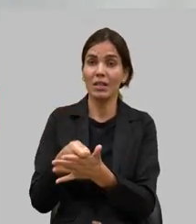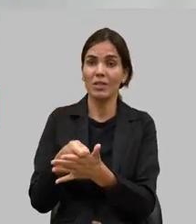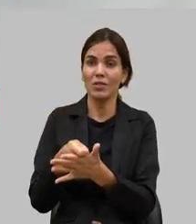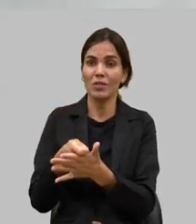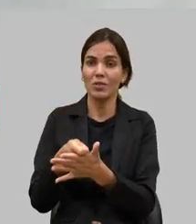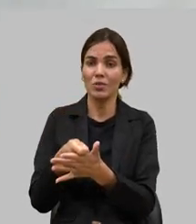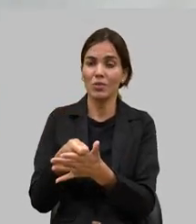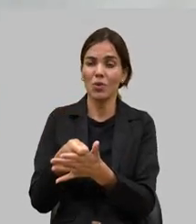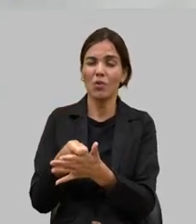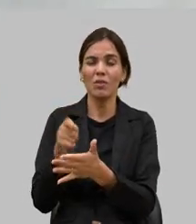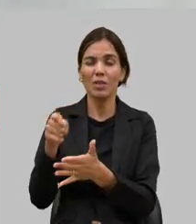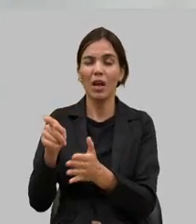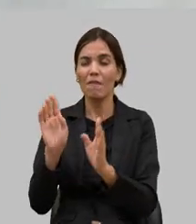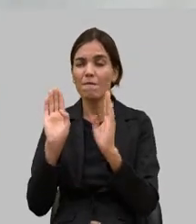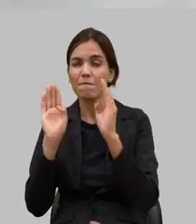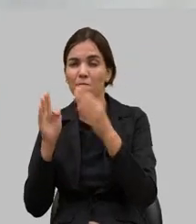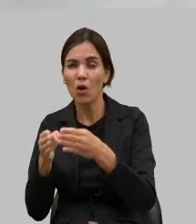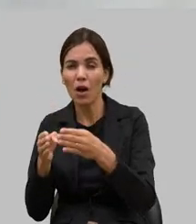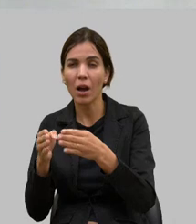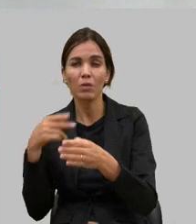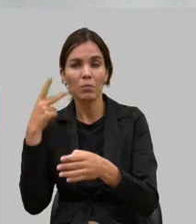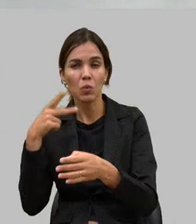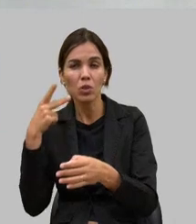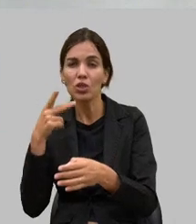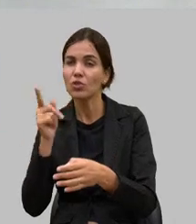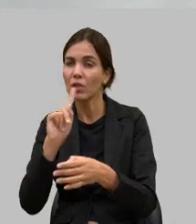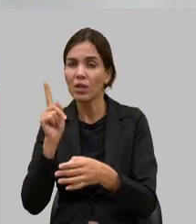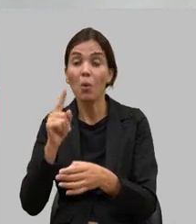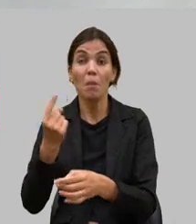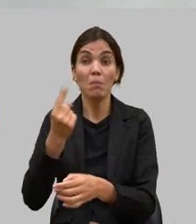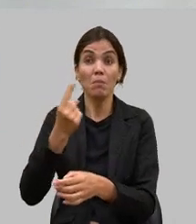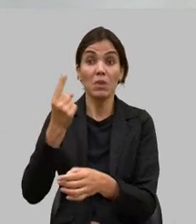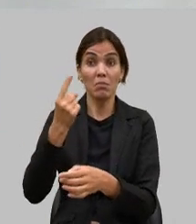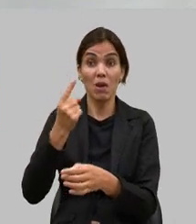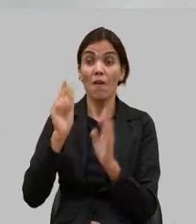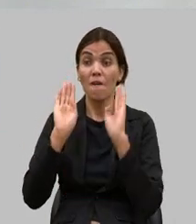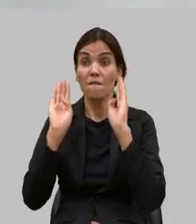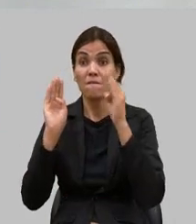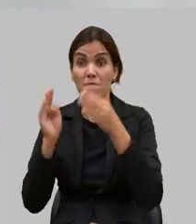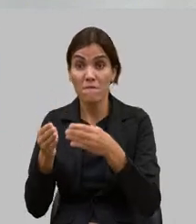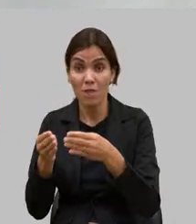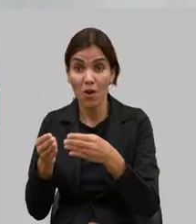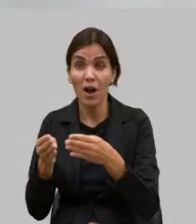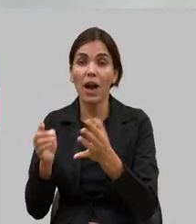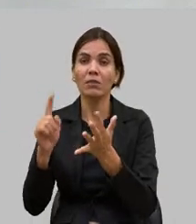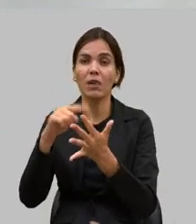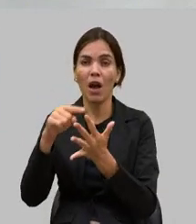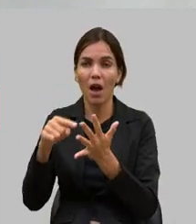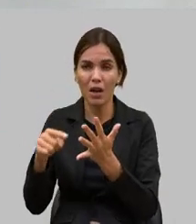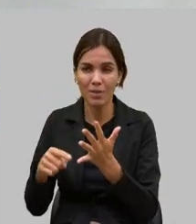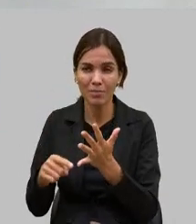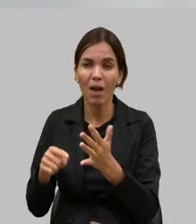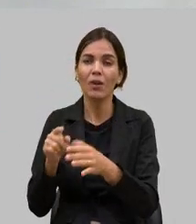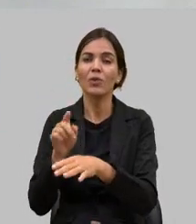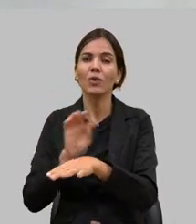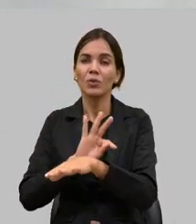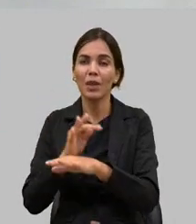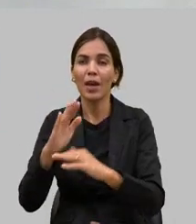aspectos políticos e muitas vezes as necessidades políticas do parlamento podem comprometer